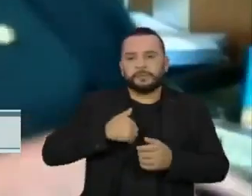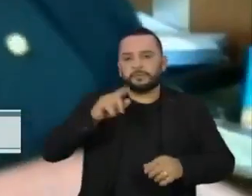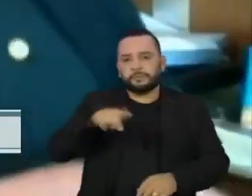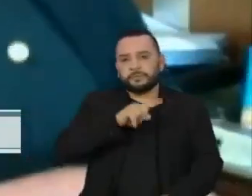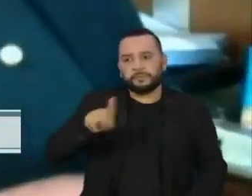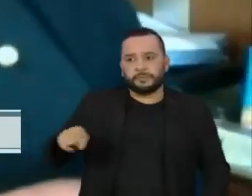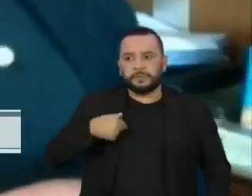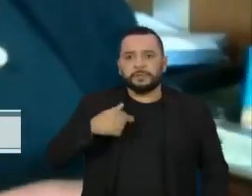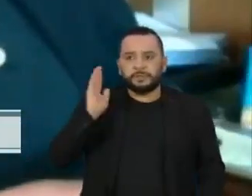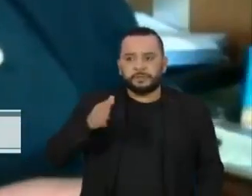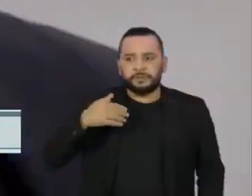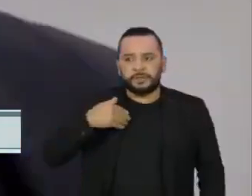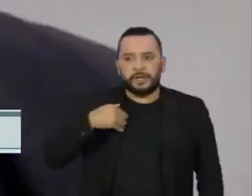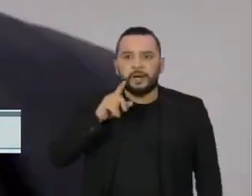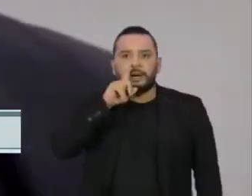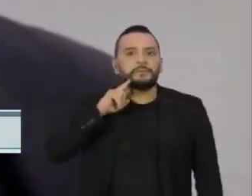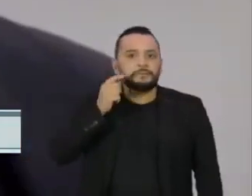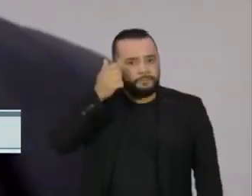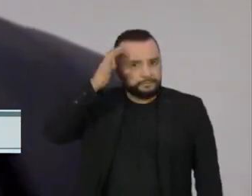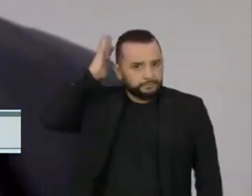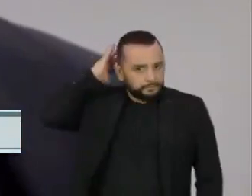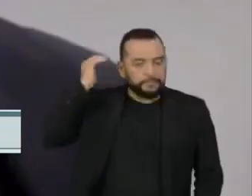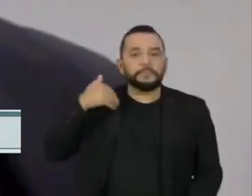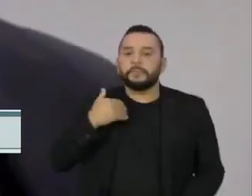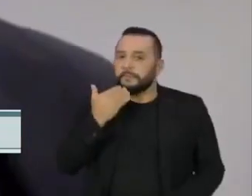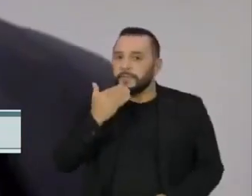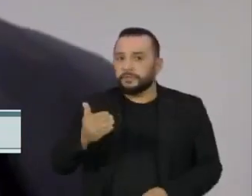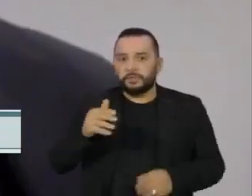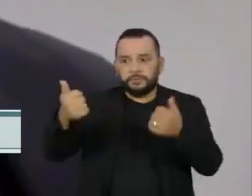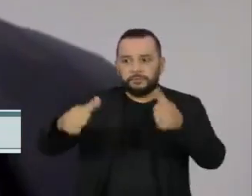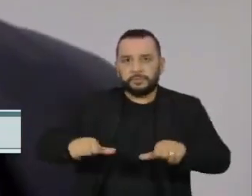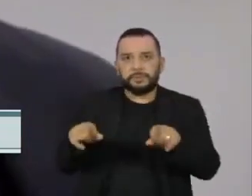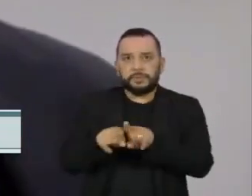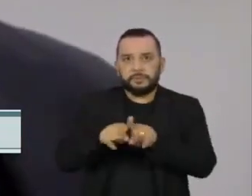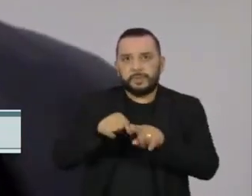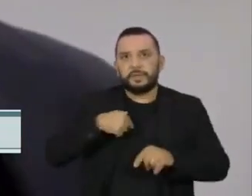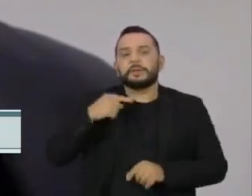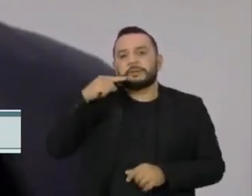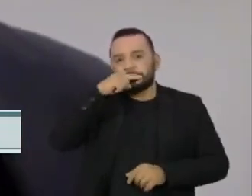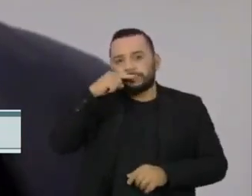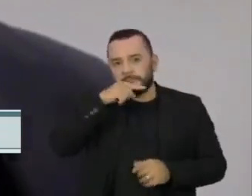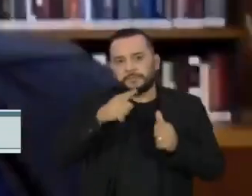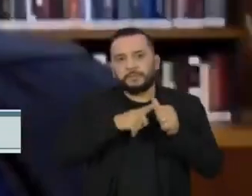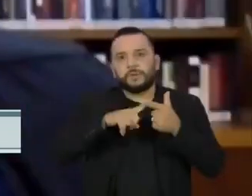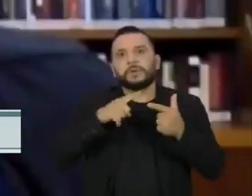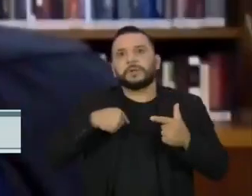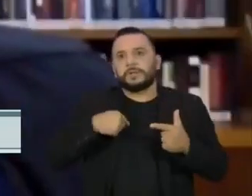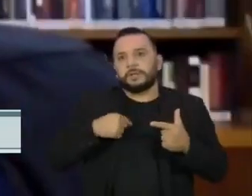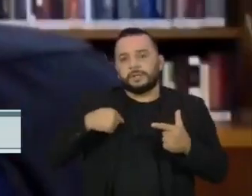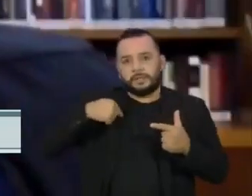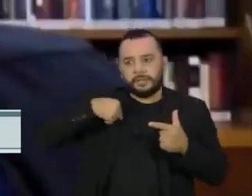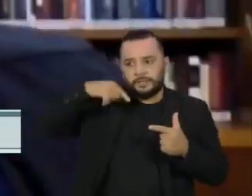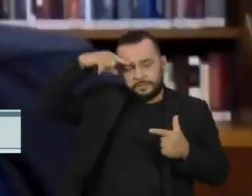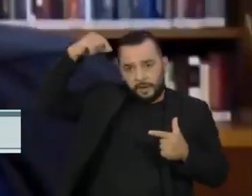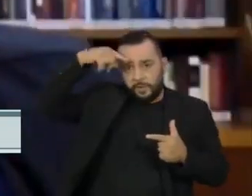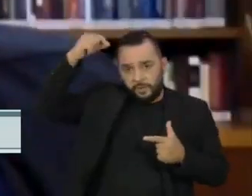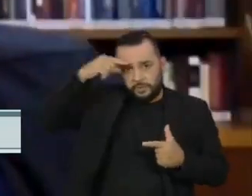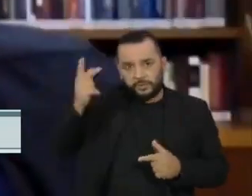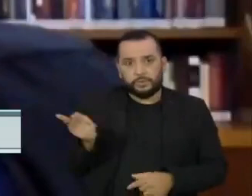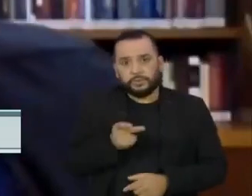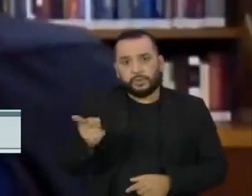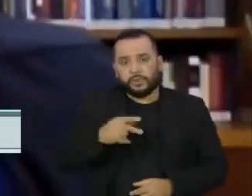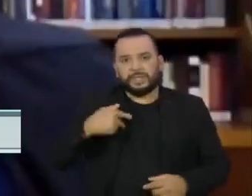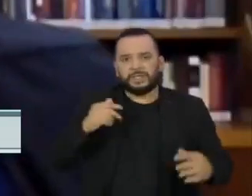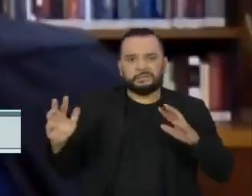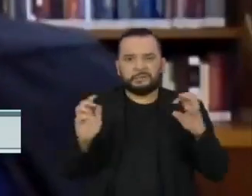vista do ministro Marco Aurélio Melo. No fim da sessão, Gilmar Mendes e Luiz Roberto Barroso trocaram farpas. Barroso acusou